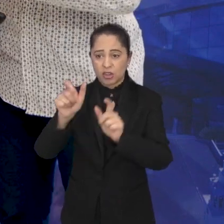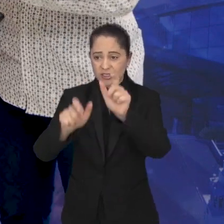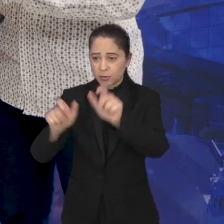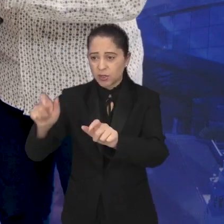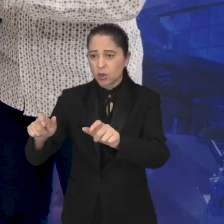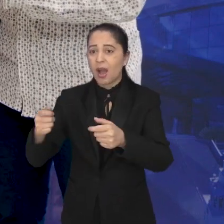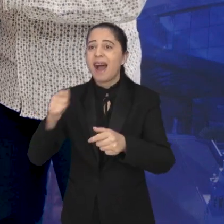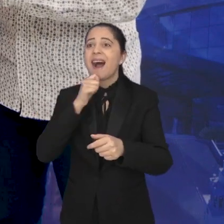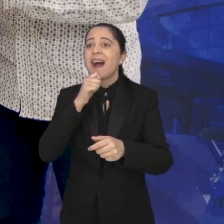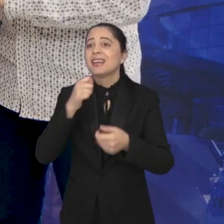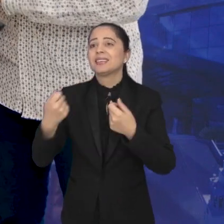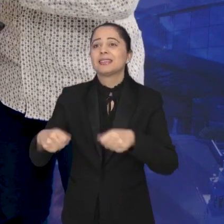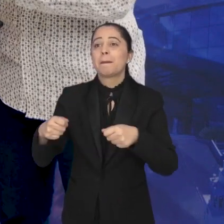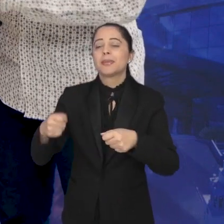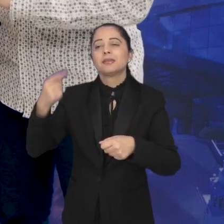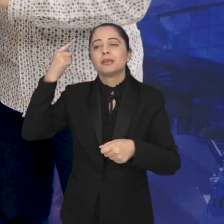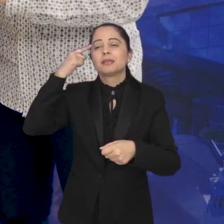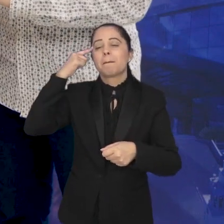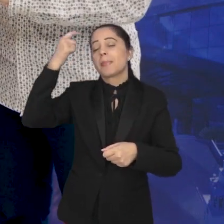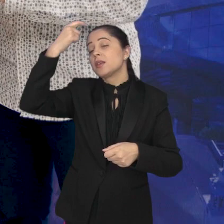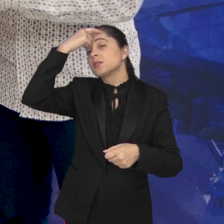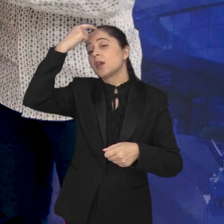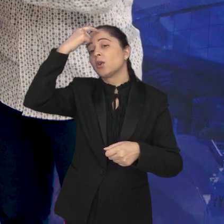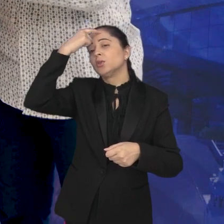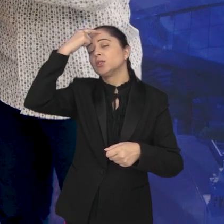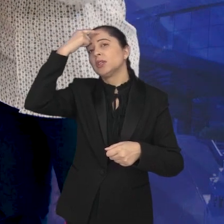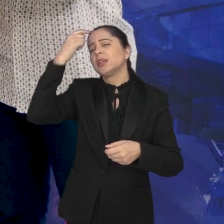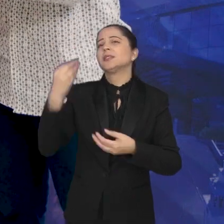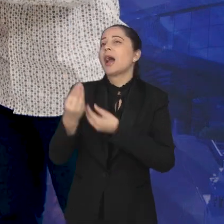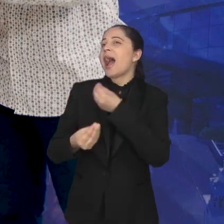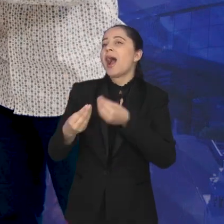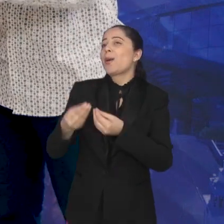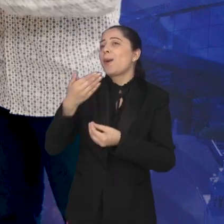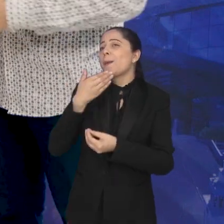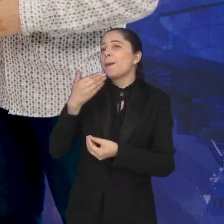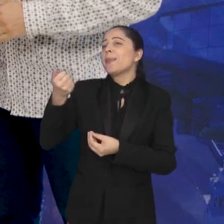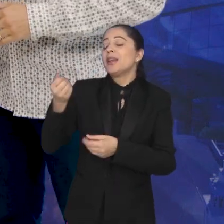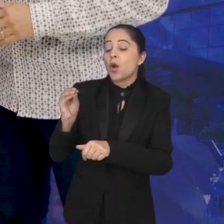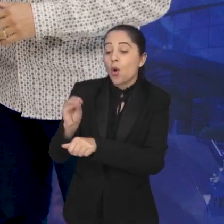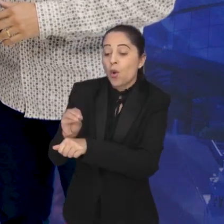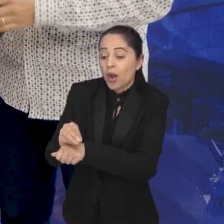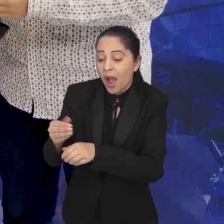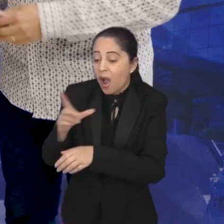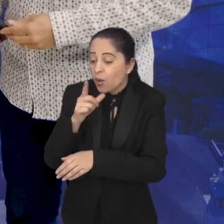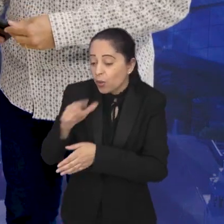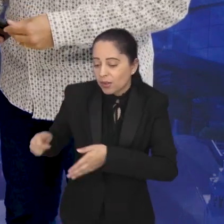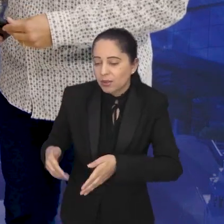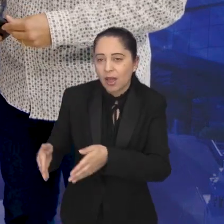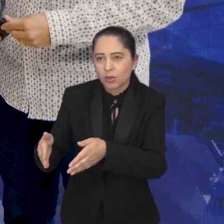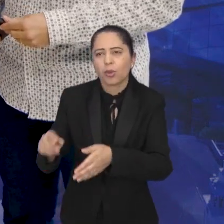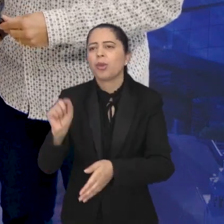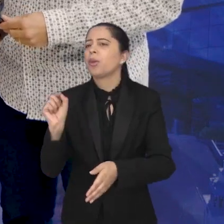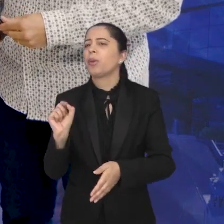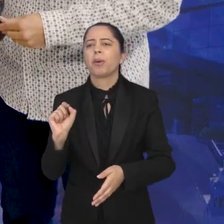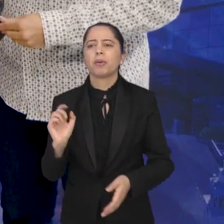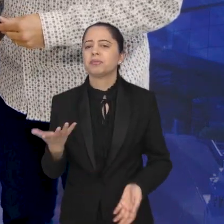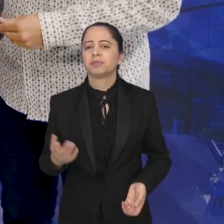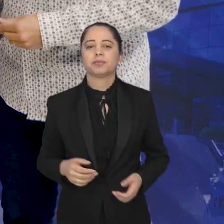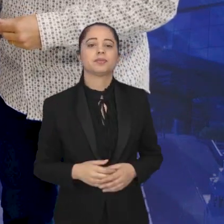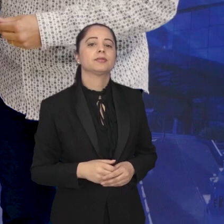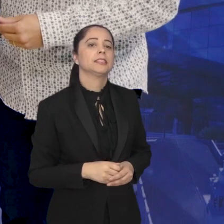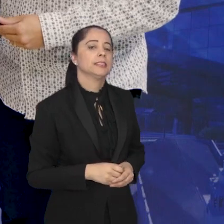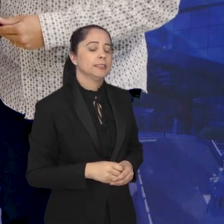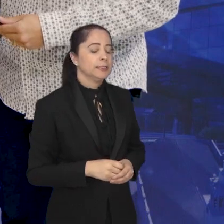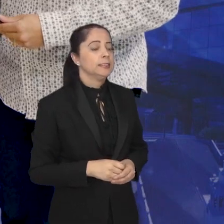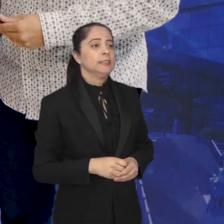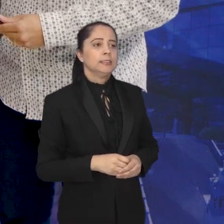precisa avançar, no que a gente ainda precisa avançar para melhorar a nossa preservação do Rio Paraíba? A gente está